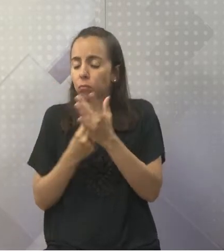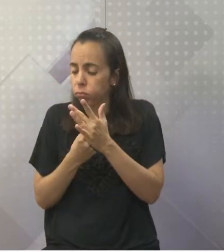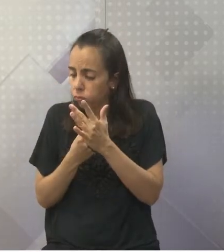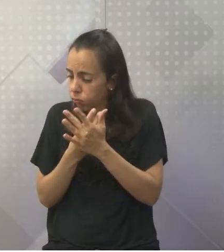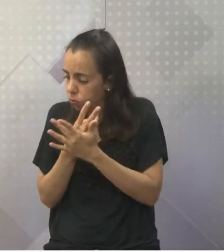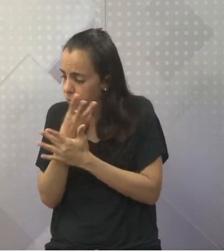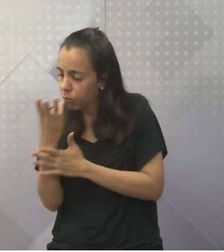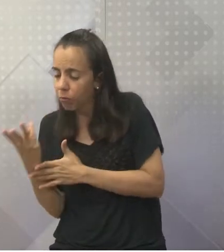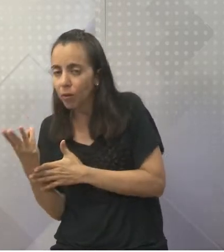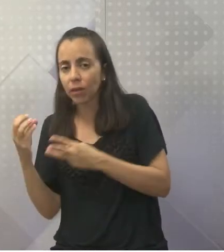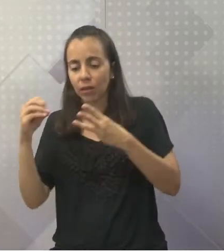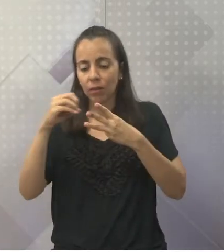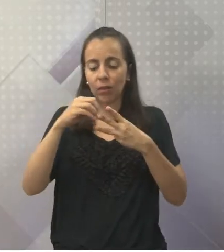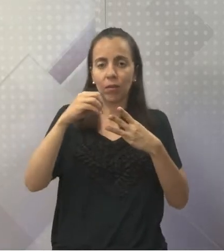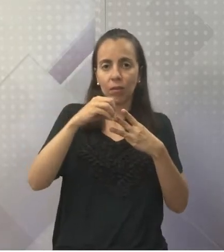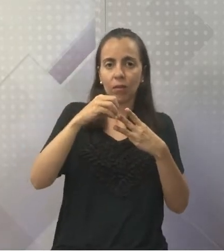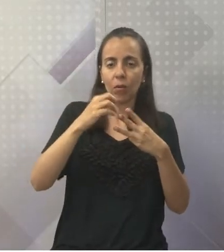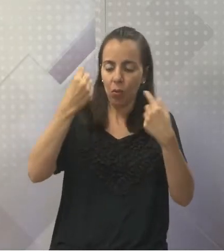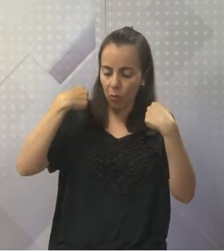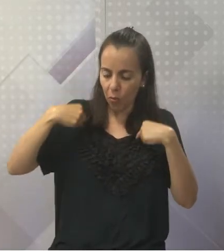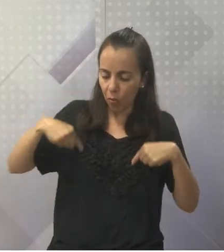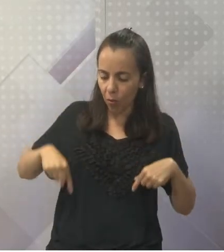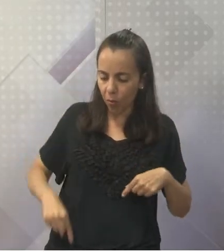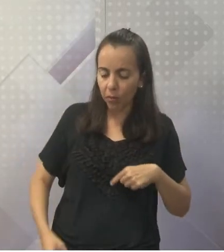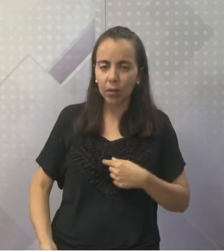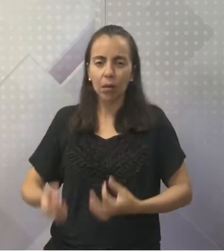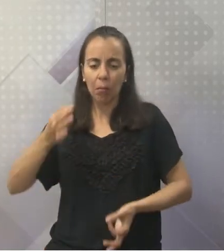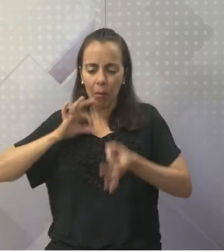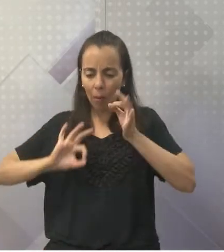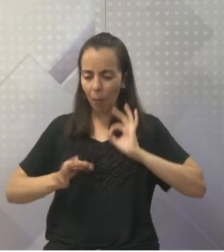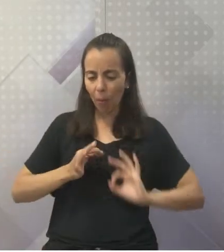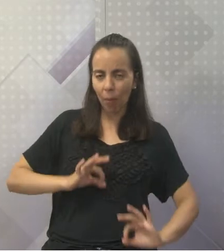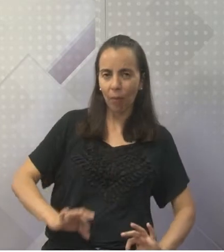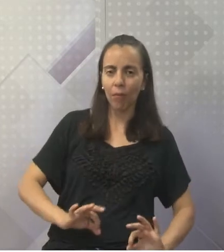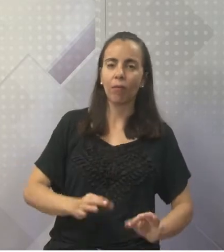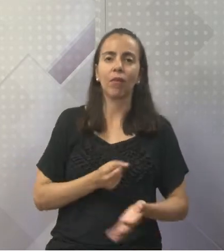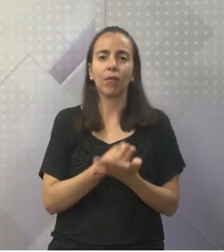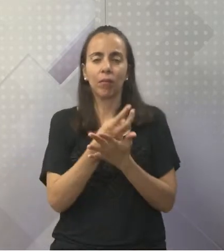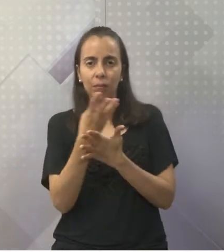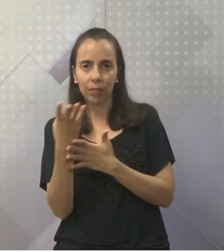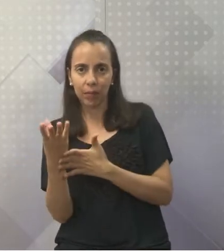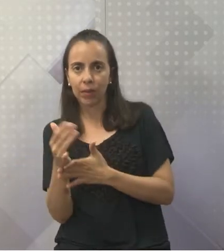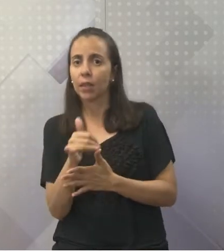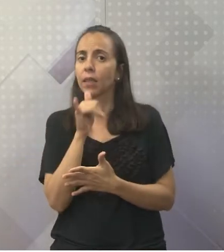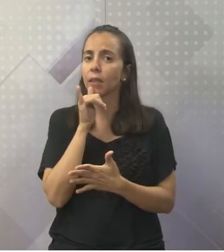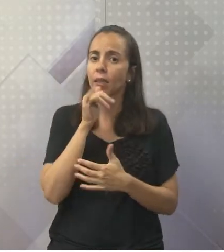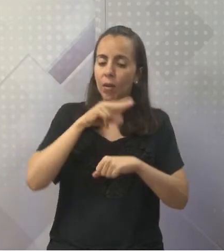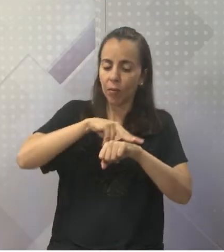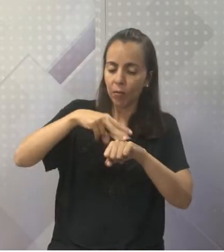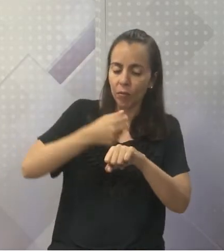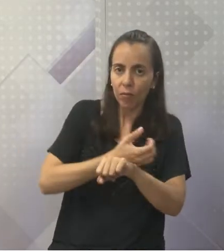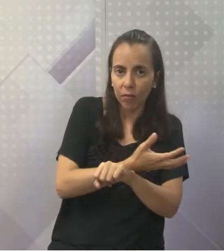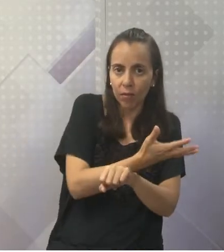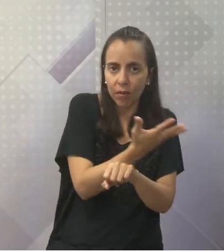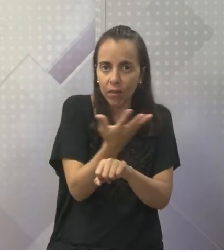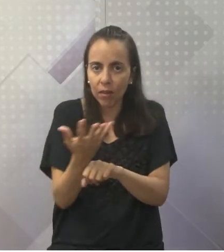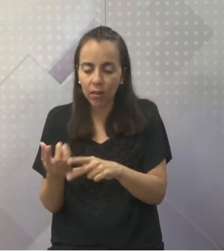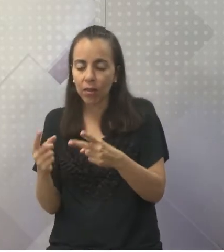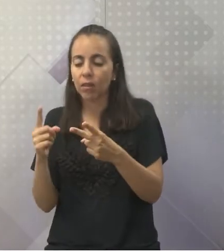Multicelulares, porque o corpo é feito por muitas células. Como, por exemplo, as plantas e os animais.